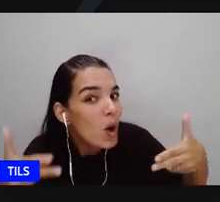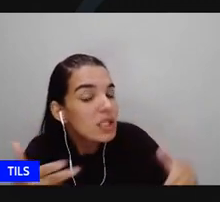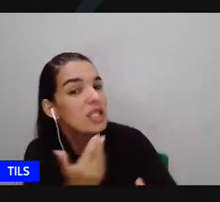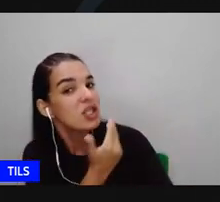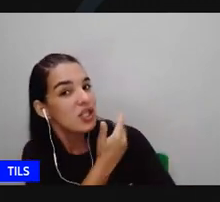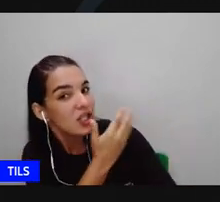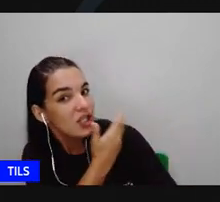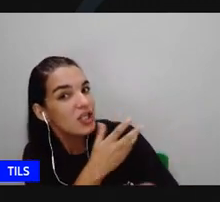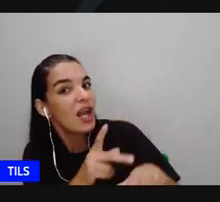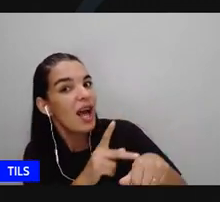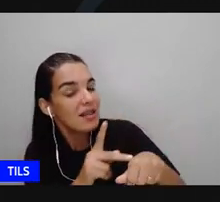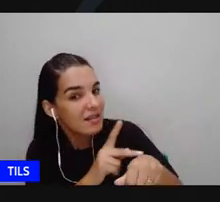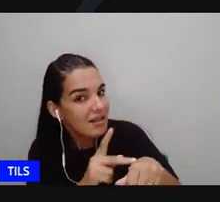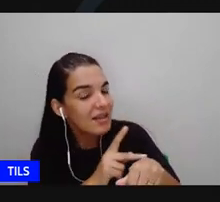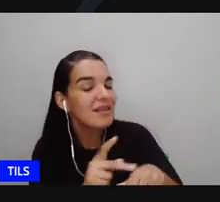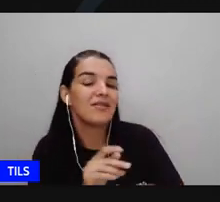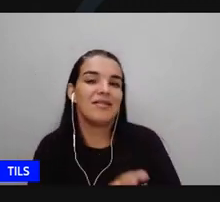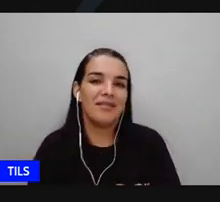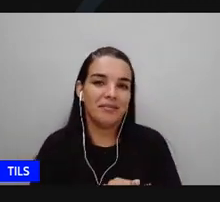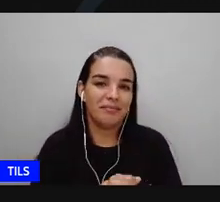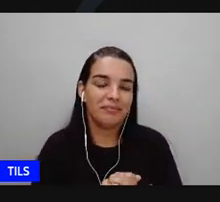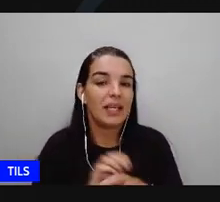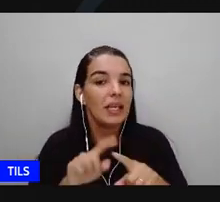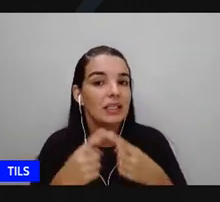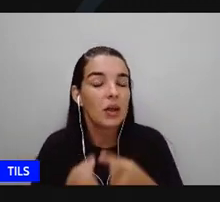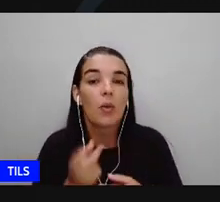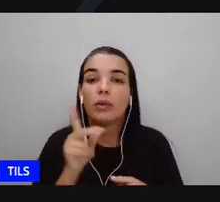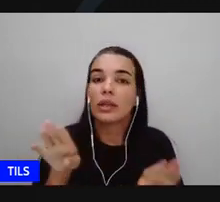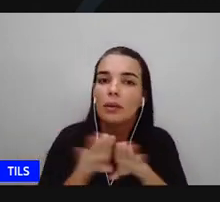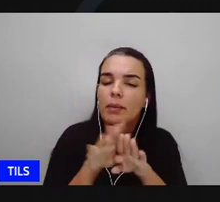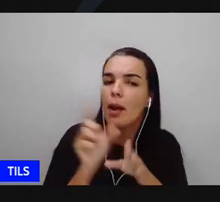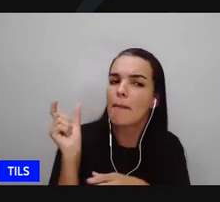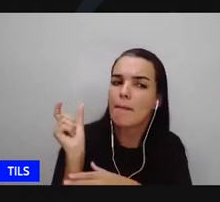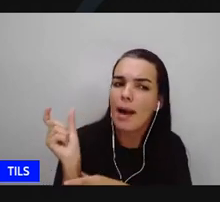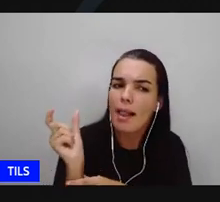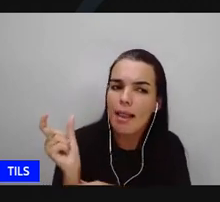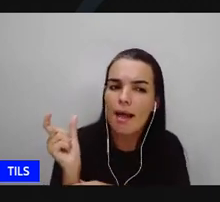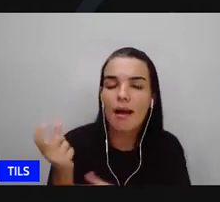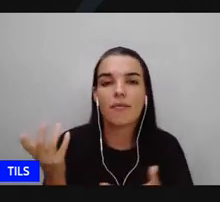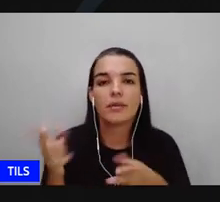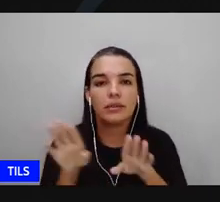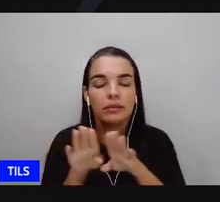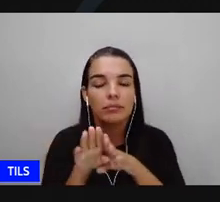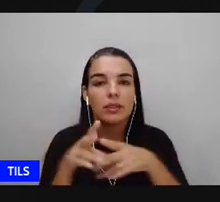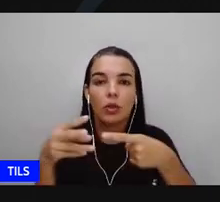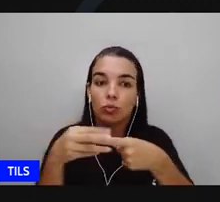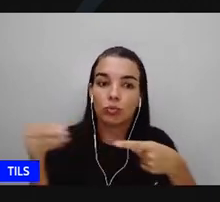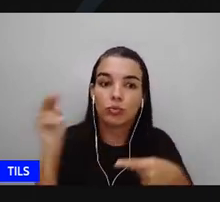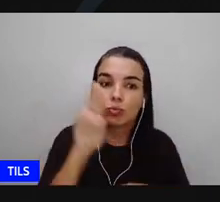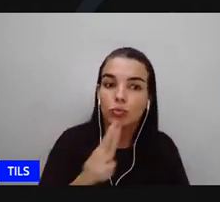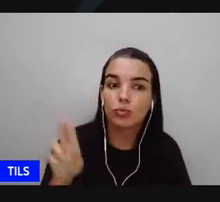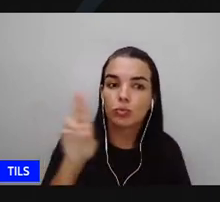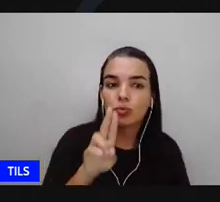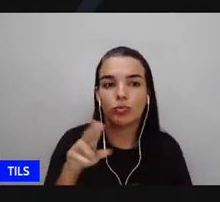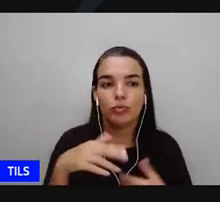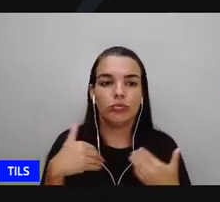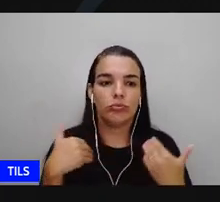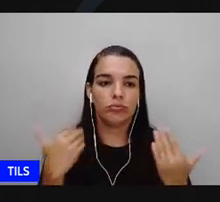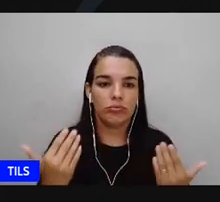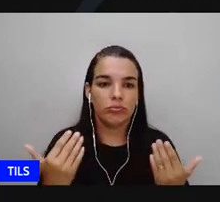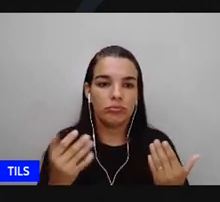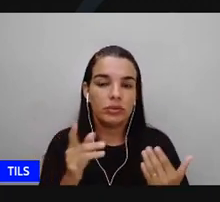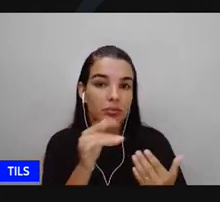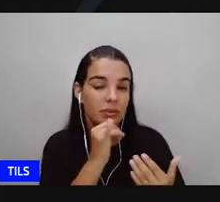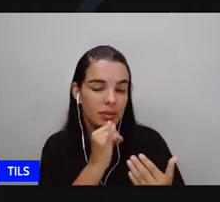em educação anti-racista mas usa palavras racistas não é? então é tipo quer me